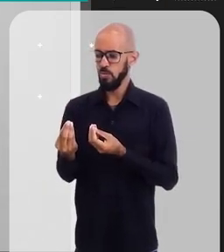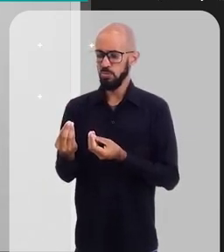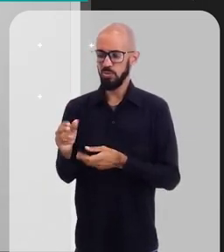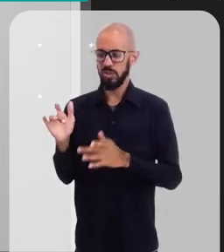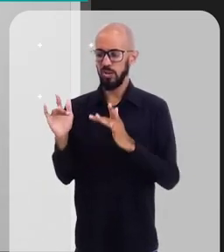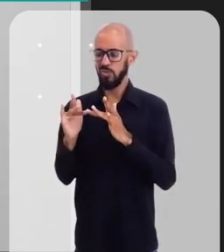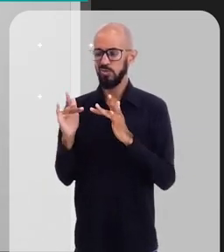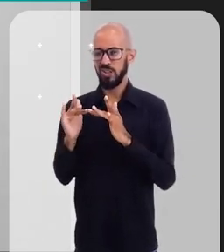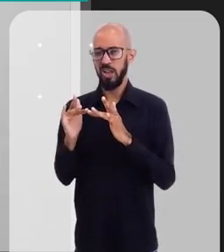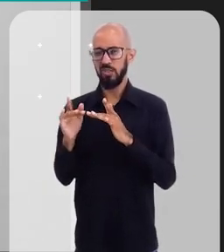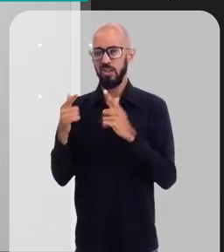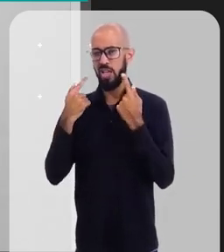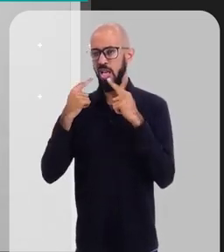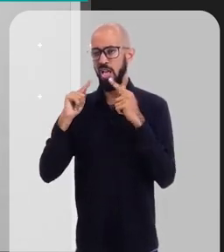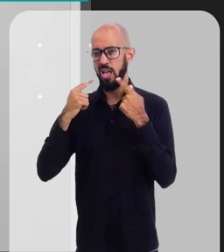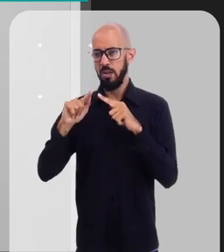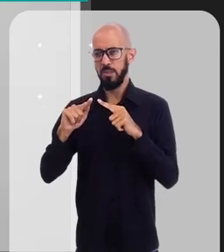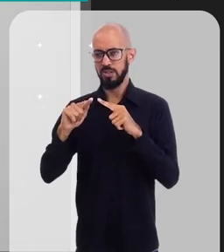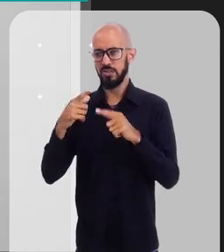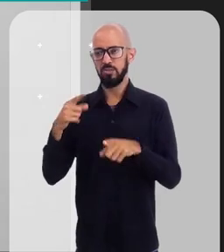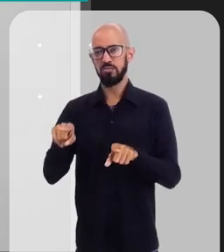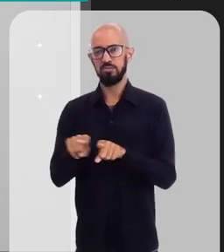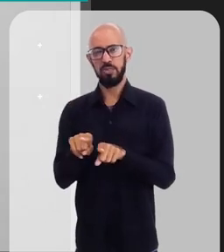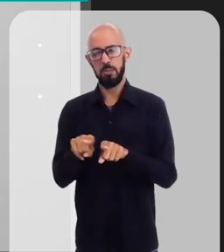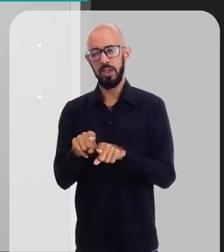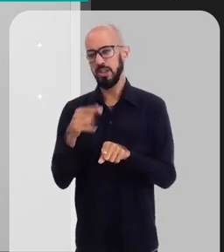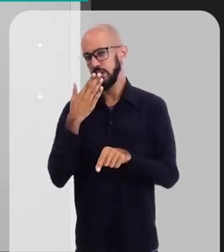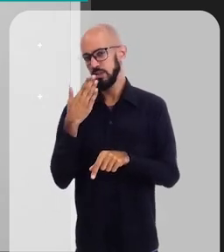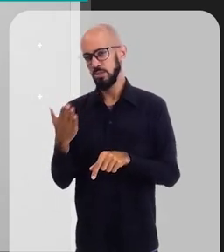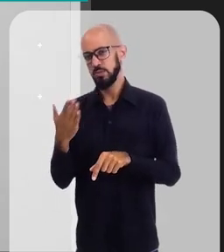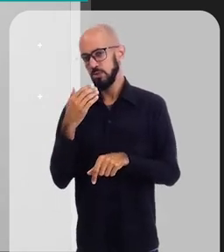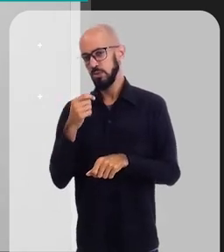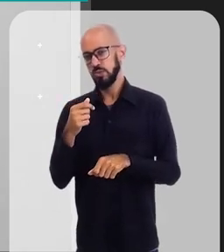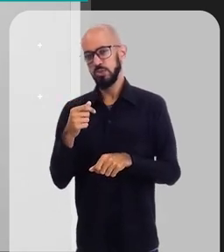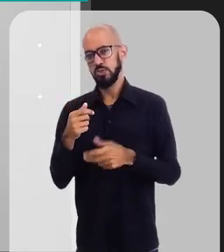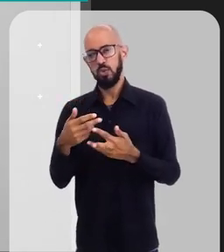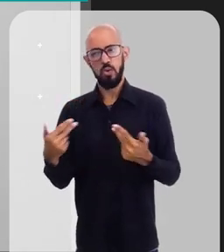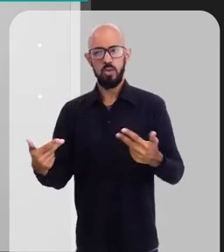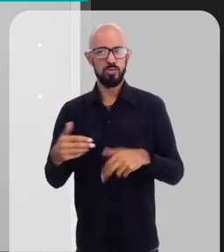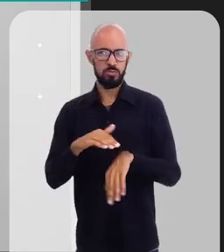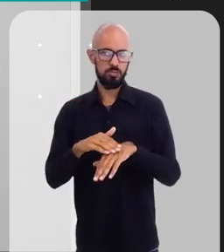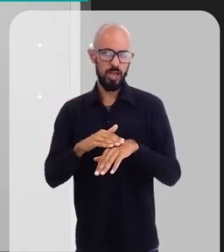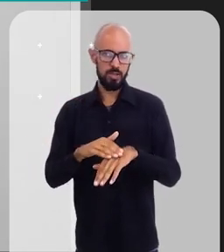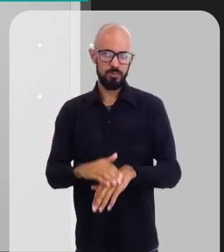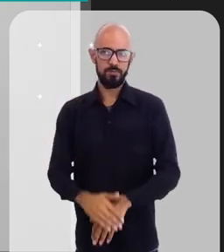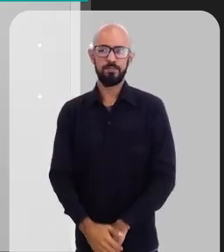com aquele tipo de queixa, com aquele tipo de solicitação e com aquele tipo de pele.